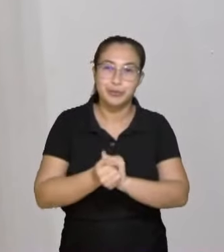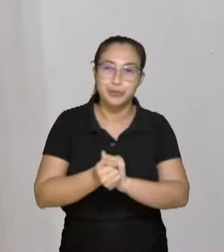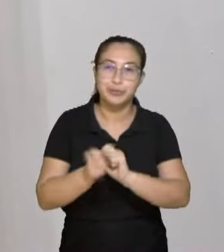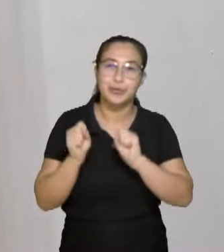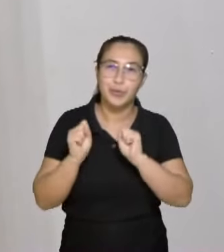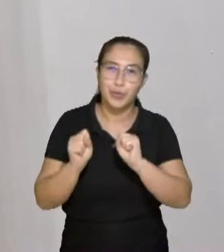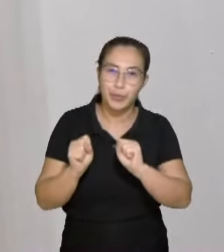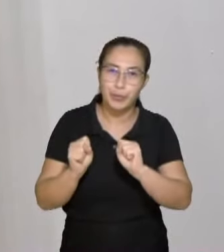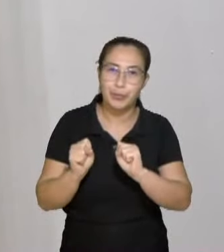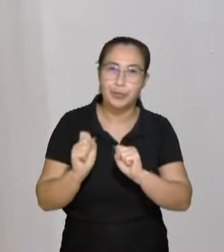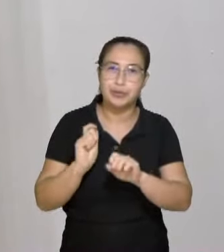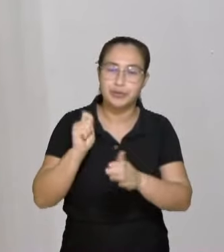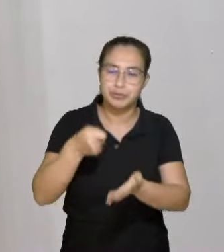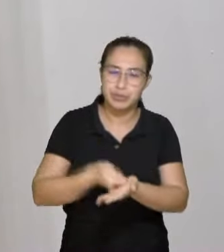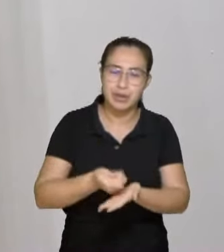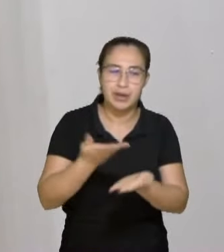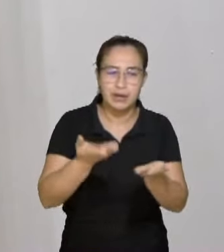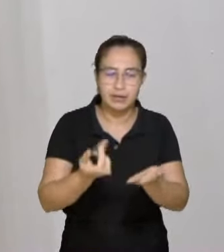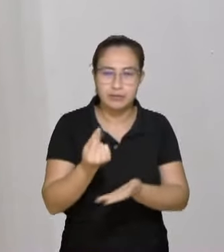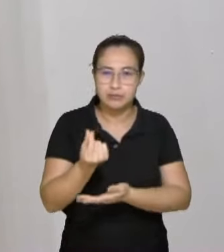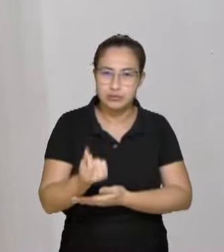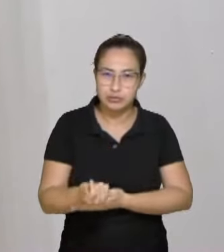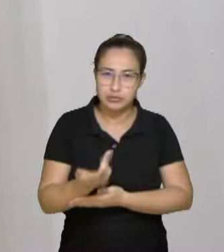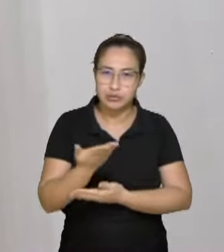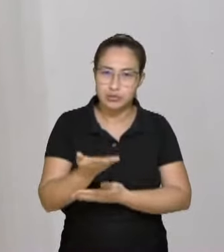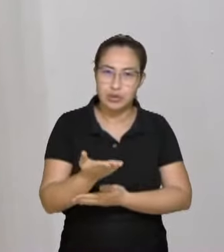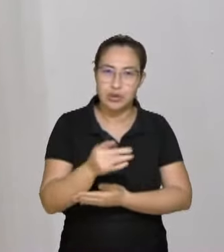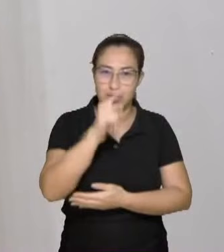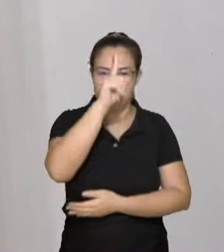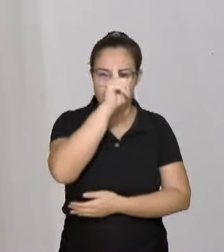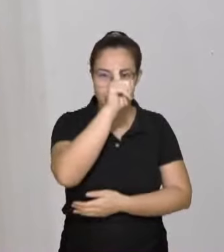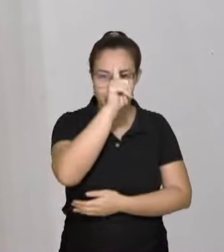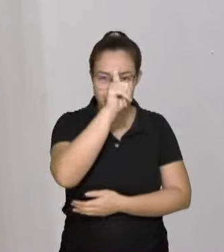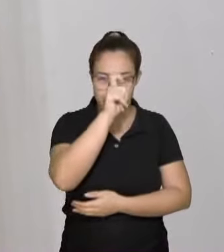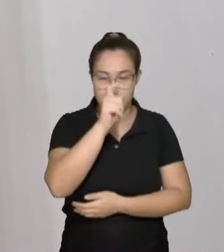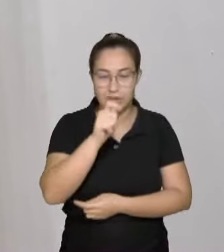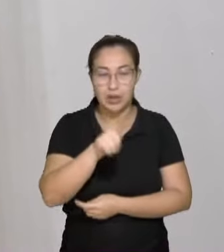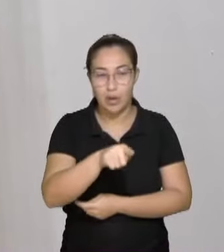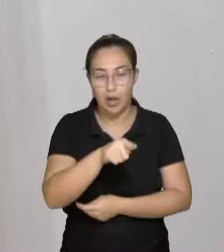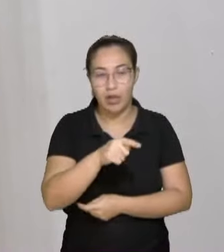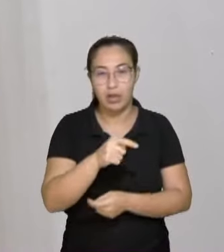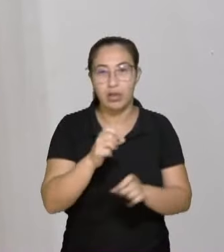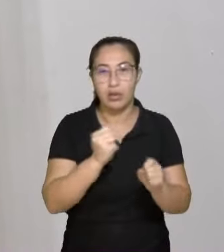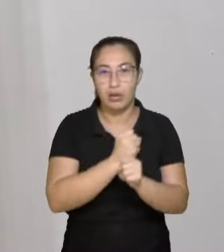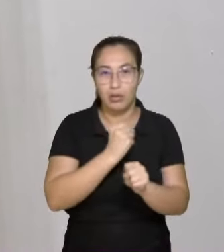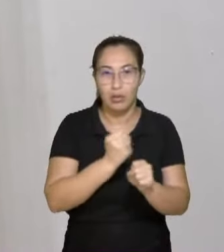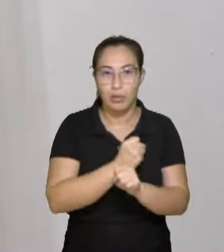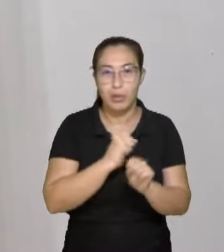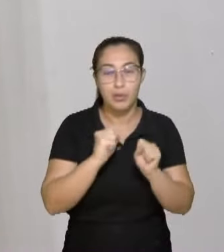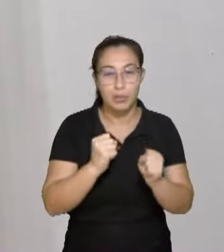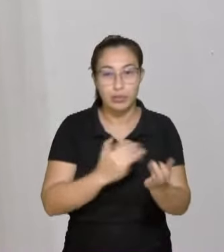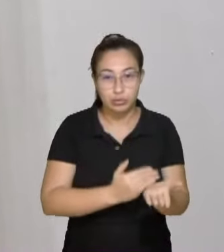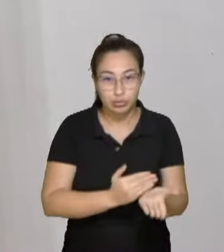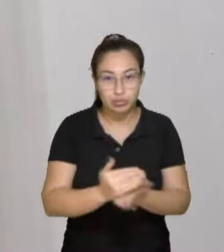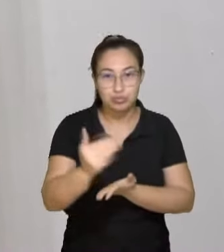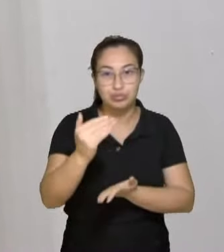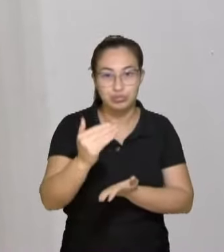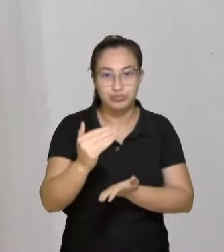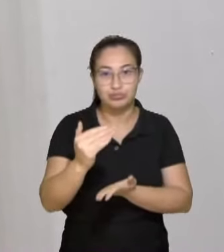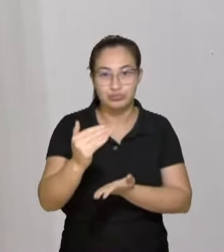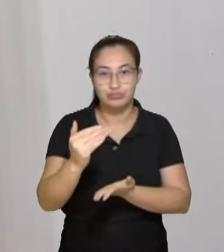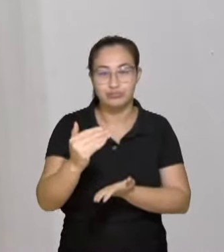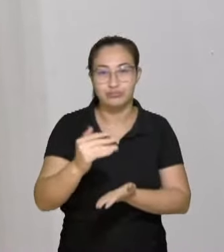até o Hospital Nosso Senhor da Conceição e que, de fato, essa obra possa sair do papel, possa virar